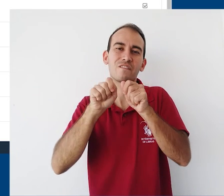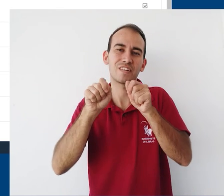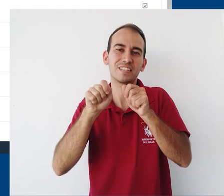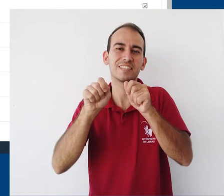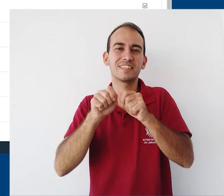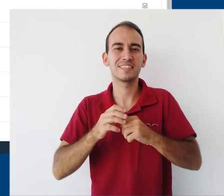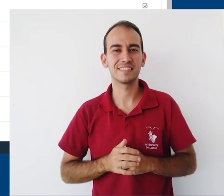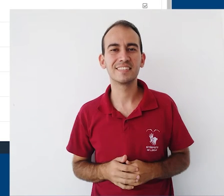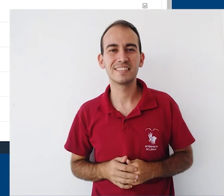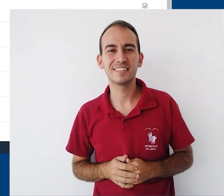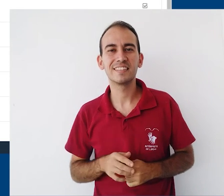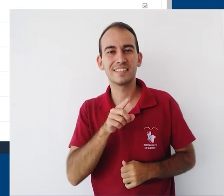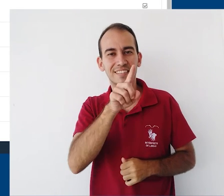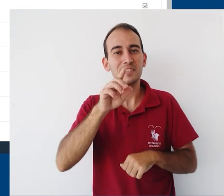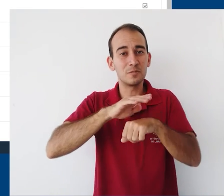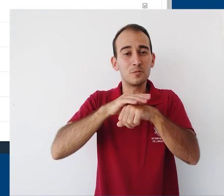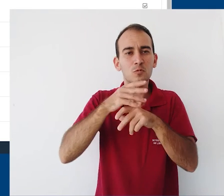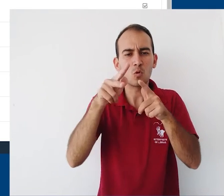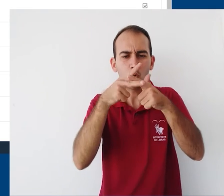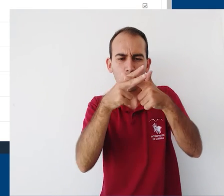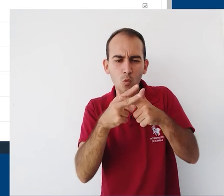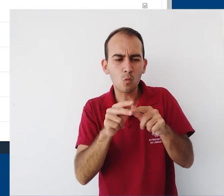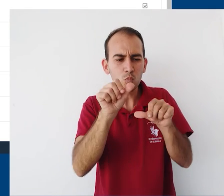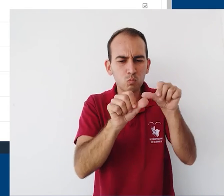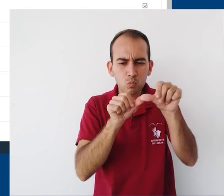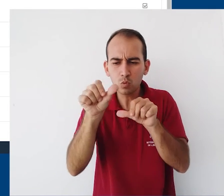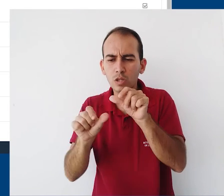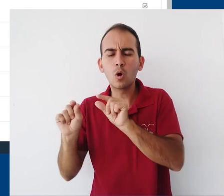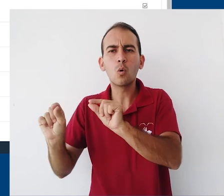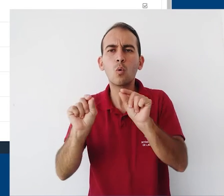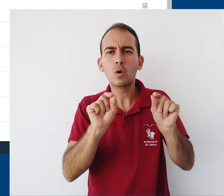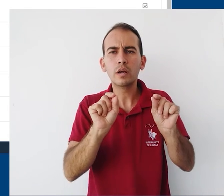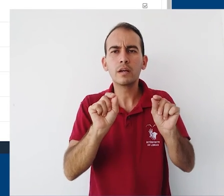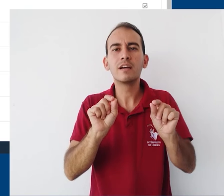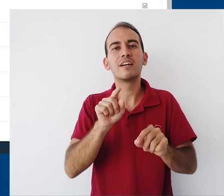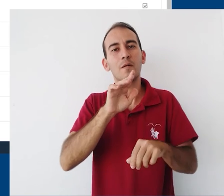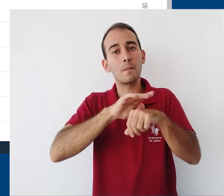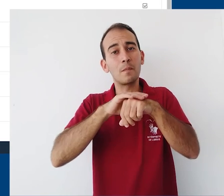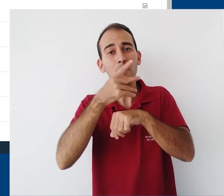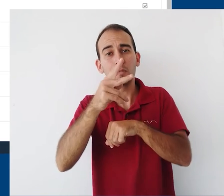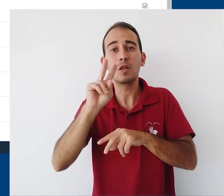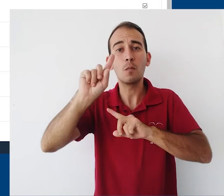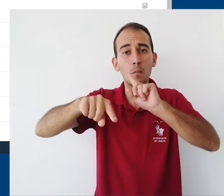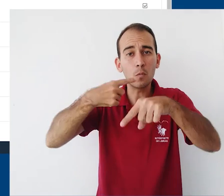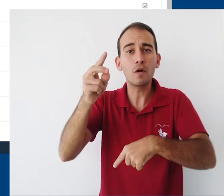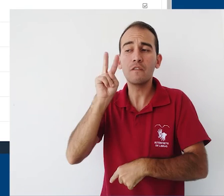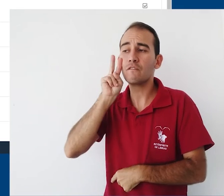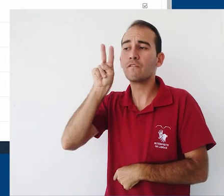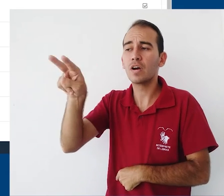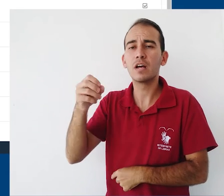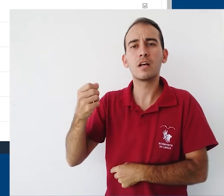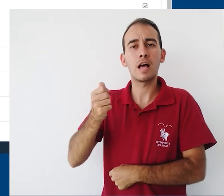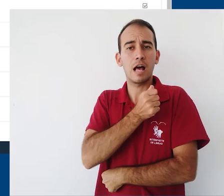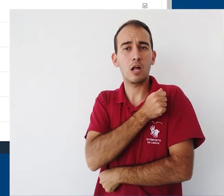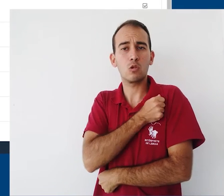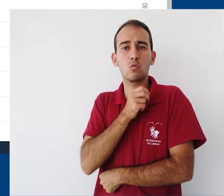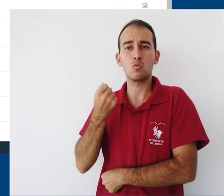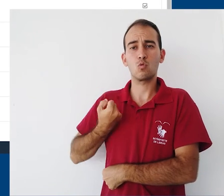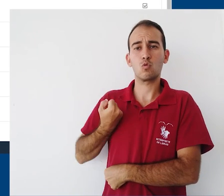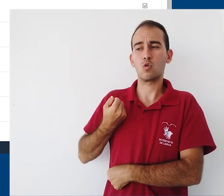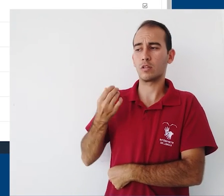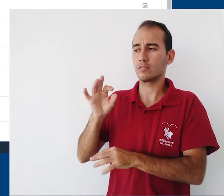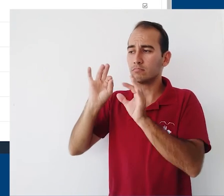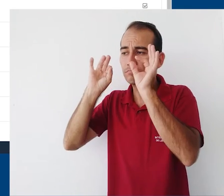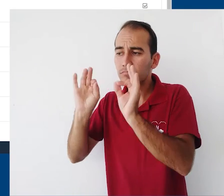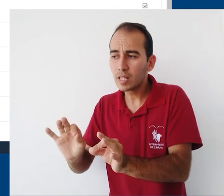ter o conhecimento de como configurar o livro de notas para que ele possa, um, visualizar as notas que cada aluno